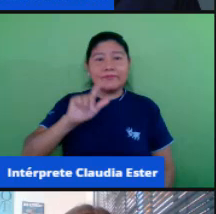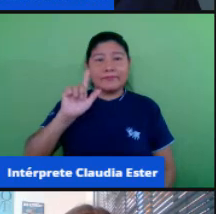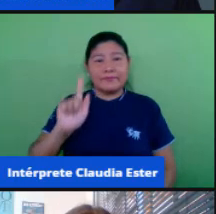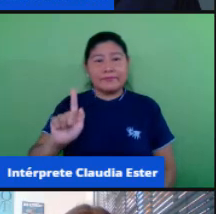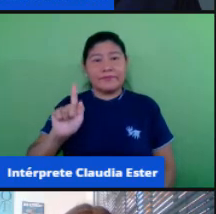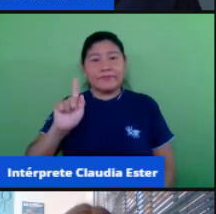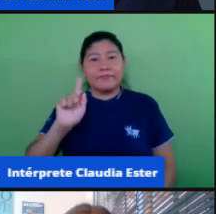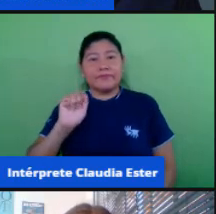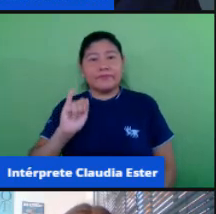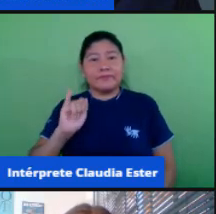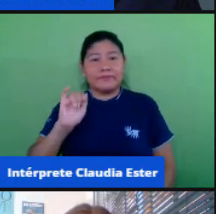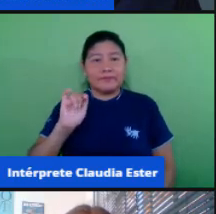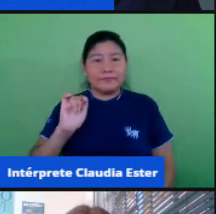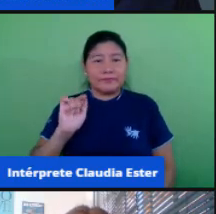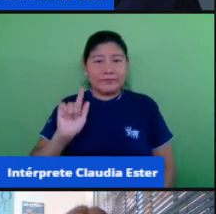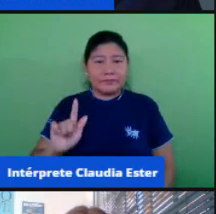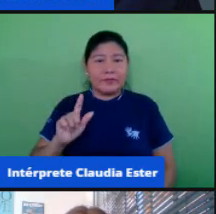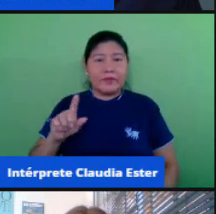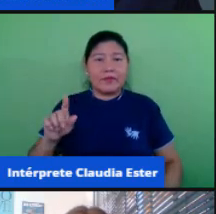difícil, né,